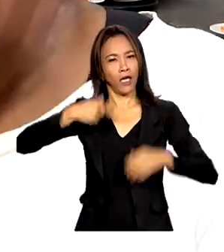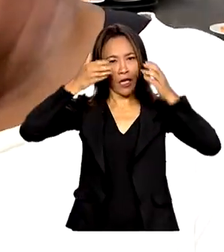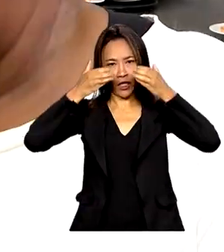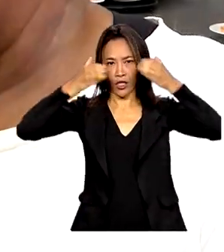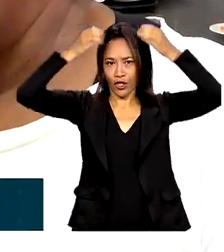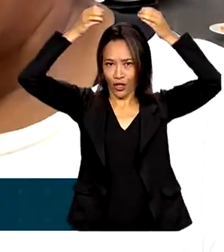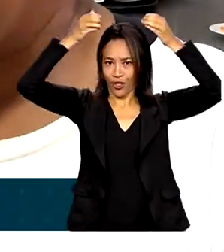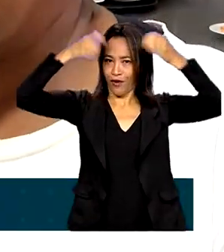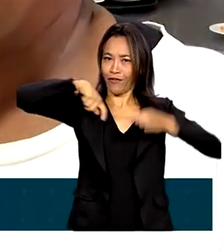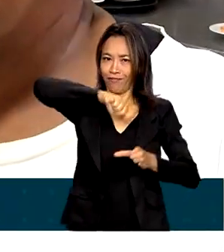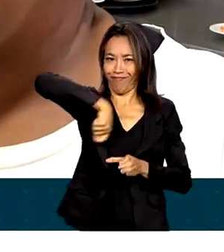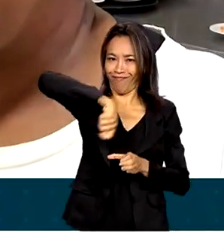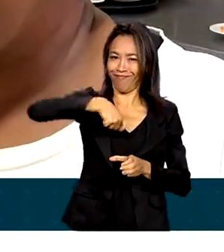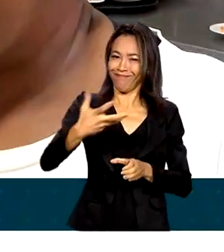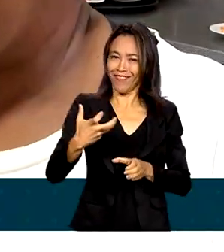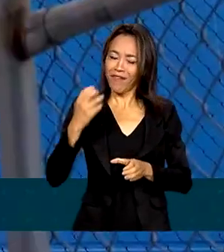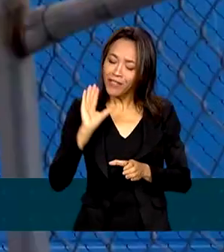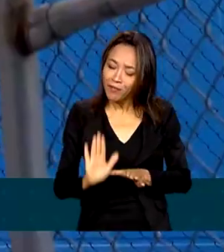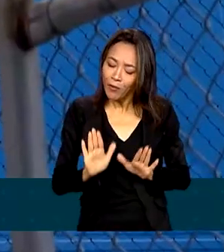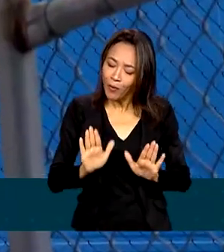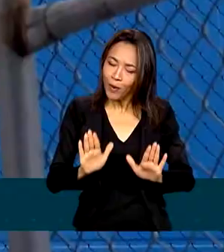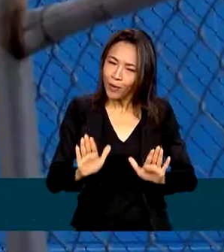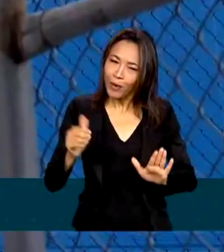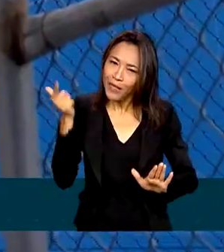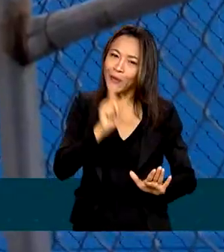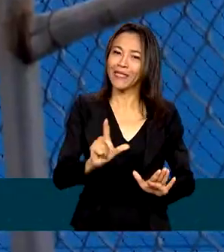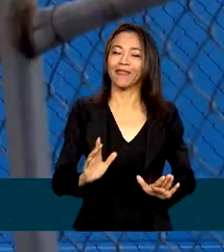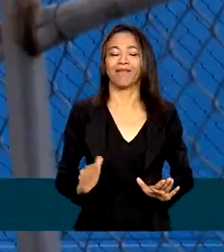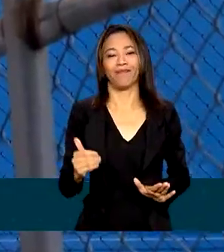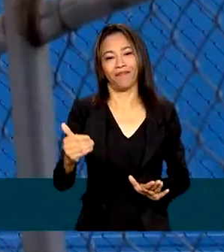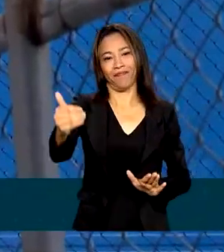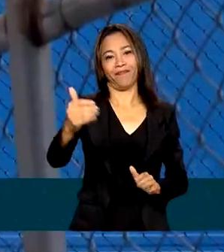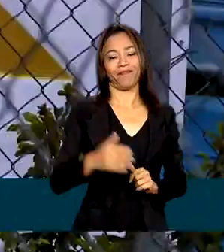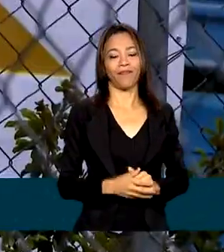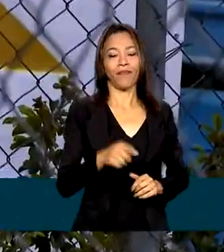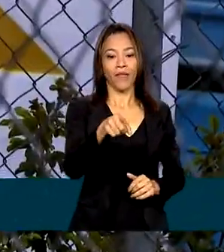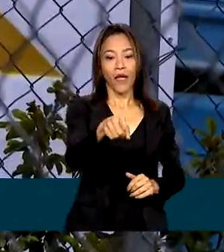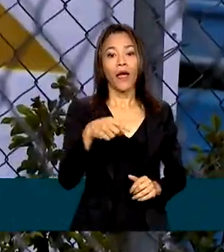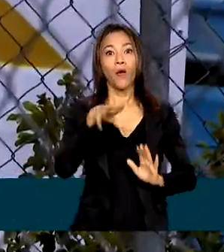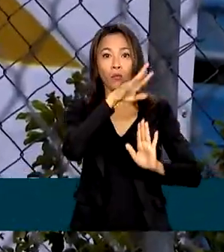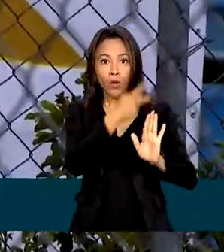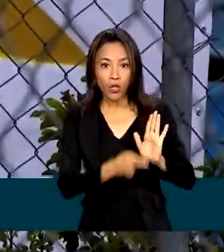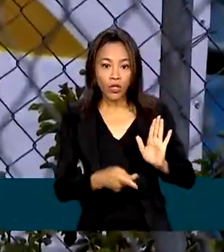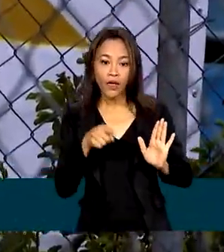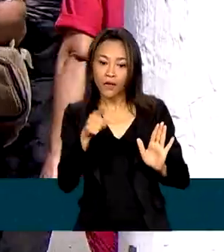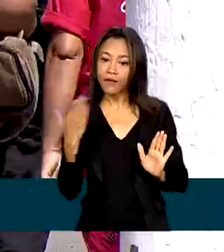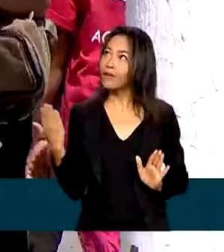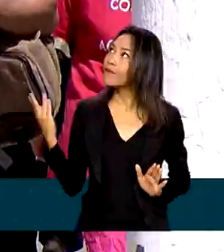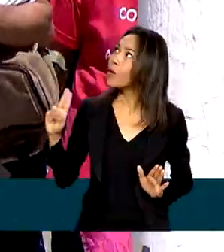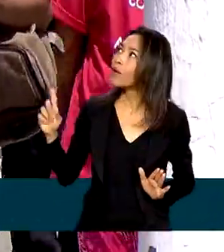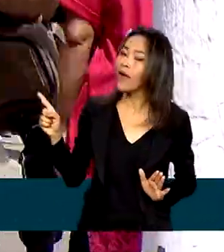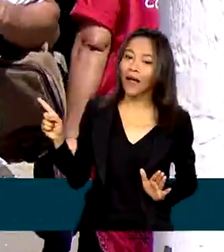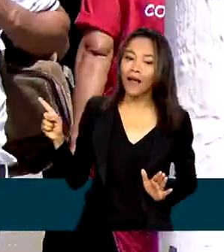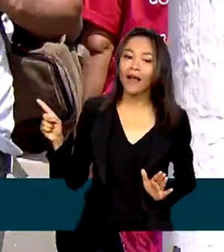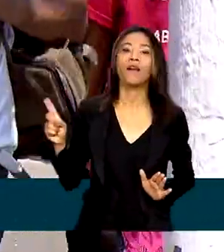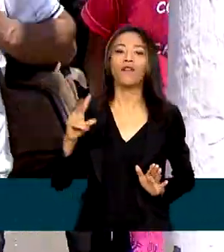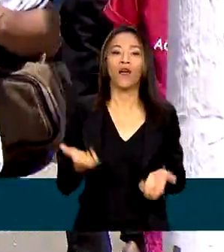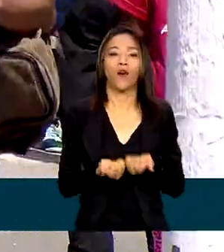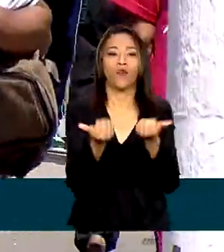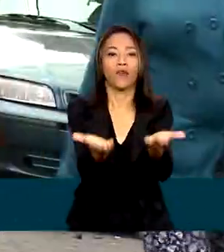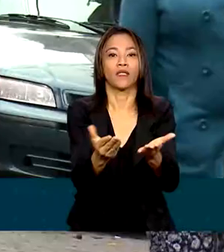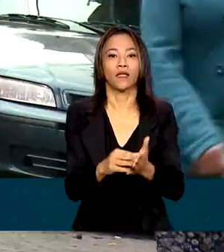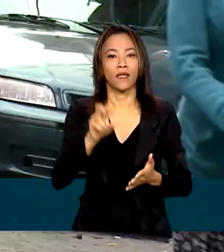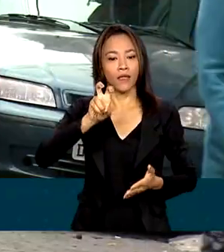Mas vamos devagarzinho até a gente chegar lá. O projeto faz parte das ações do movimento Mover Elipa e vai oferecer também